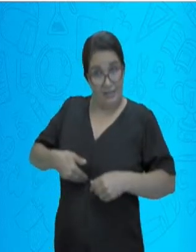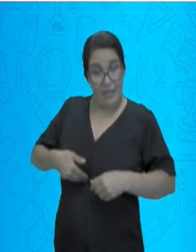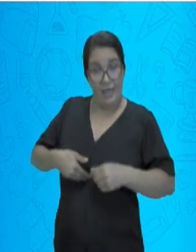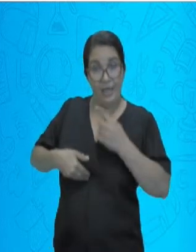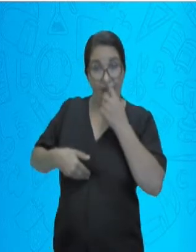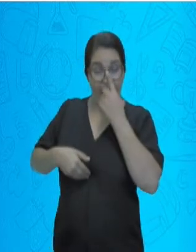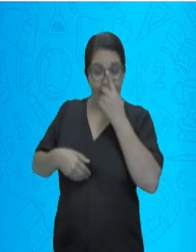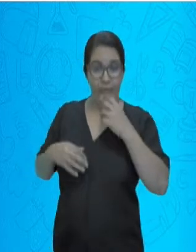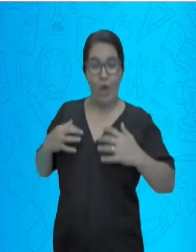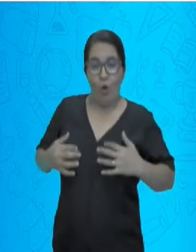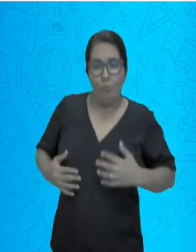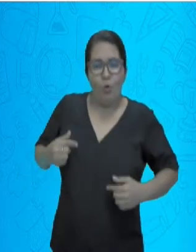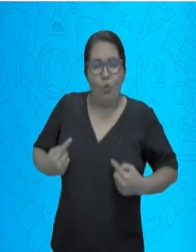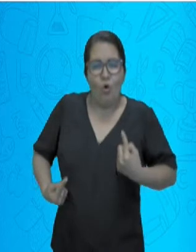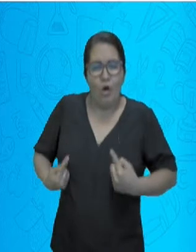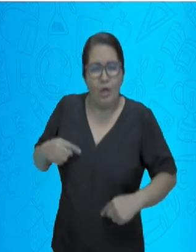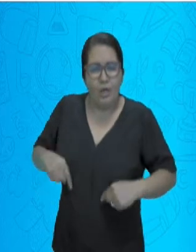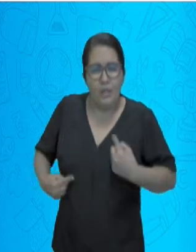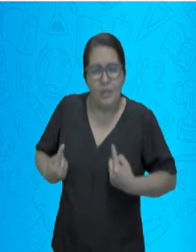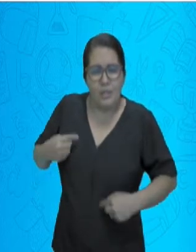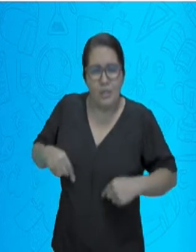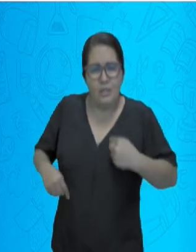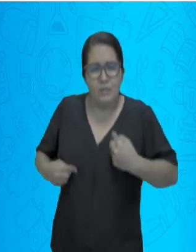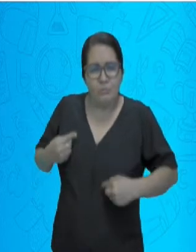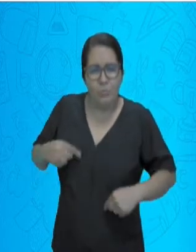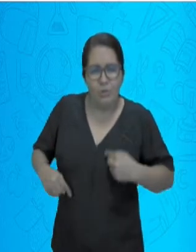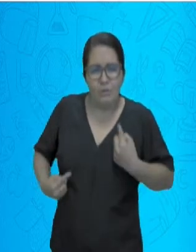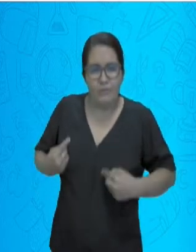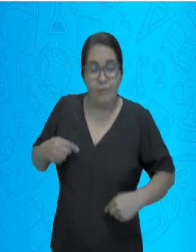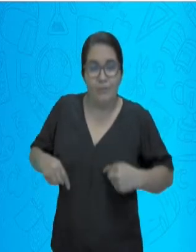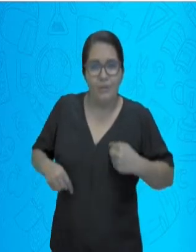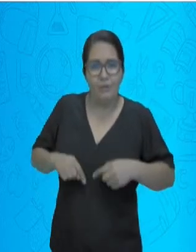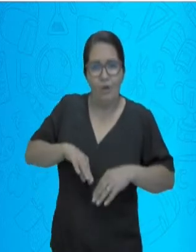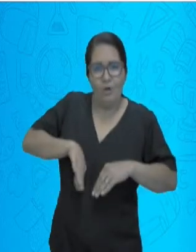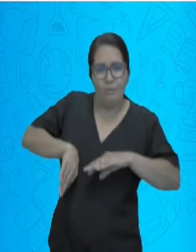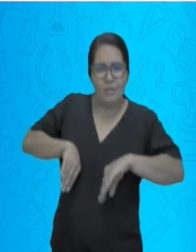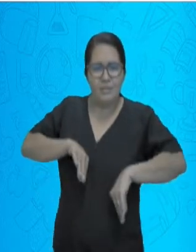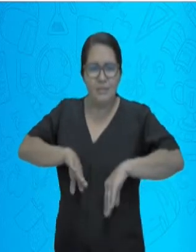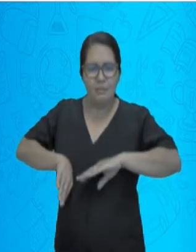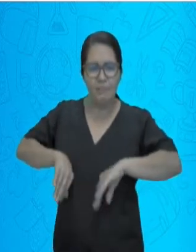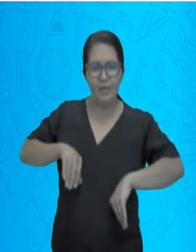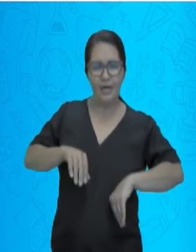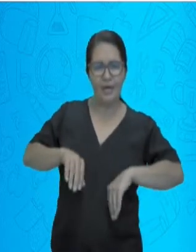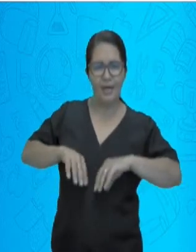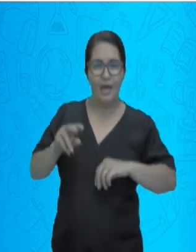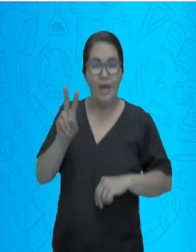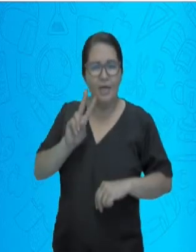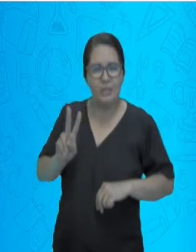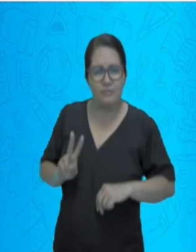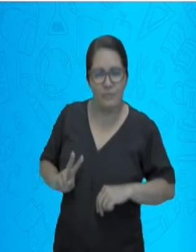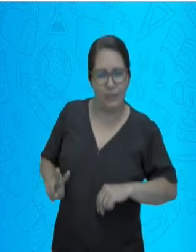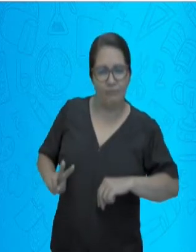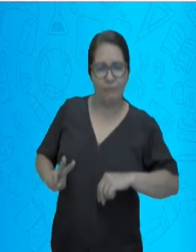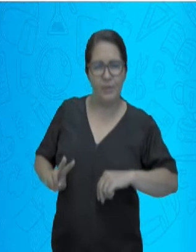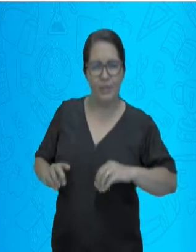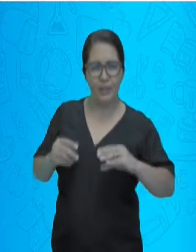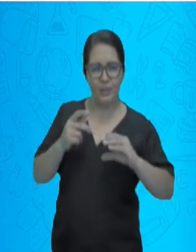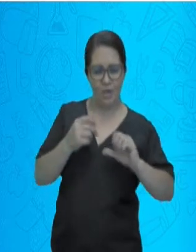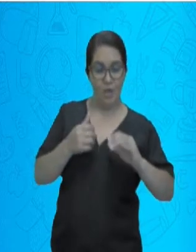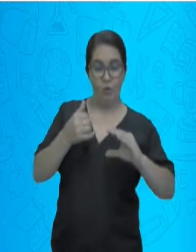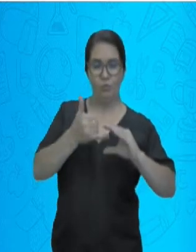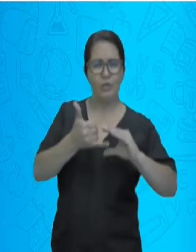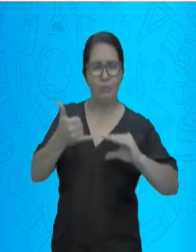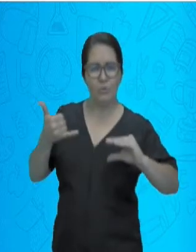vitaminas necessárias, elas vão ser absorvidas, encapsuladas e organizadas dentro do meu organismo.